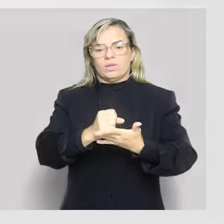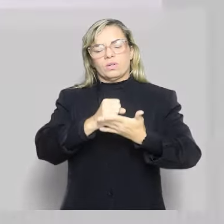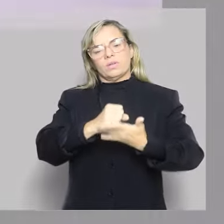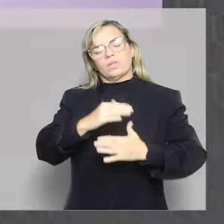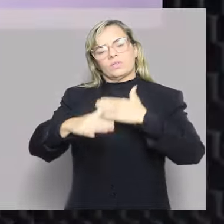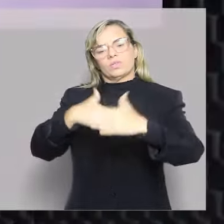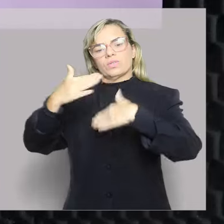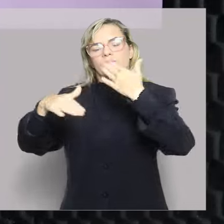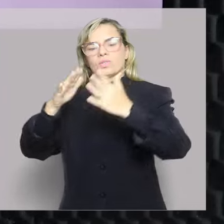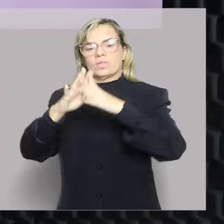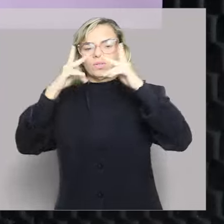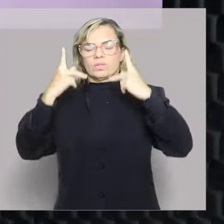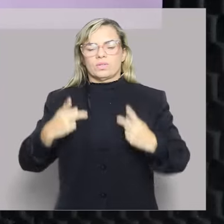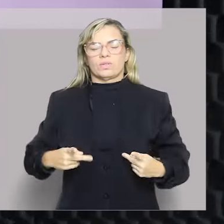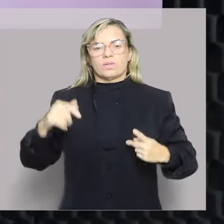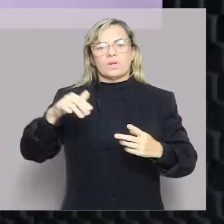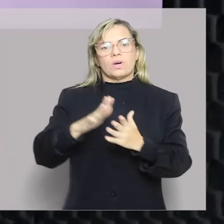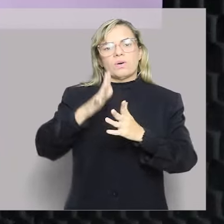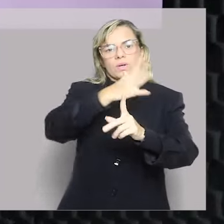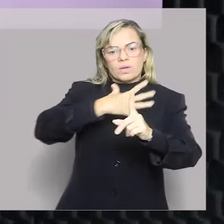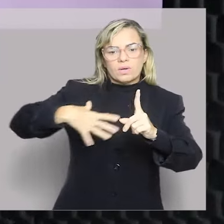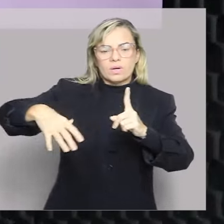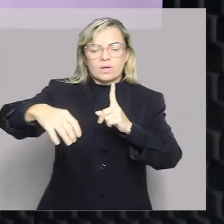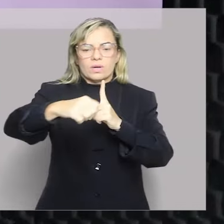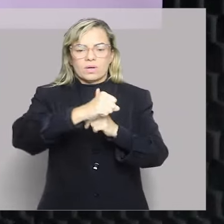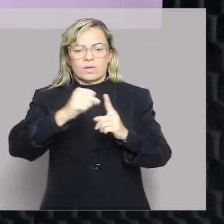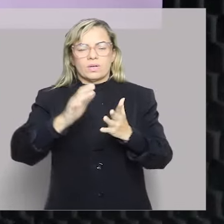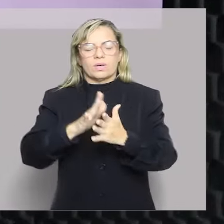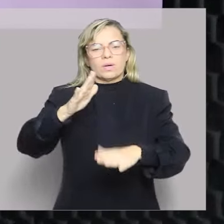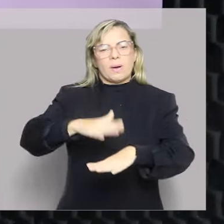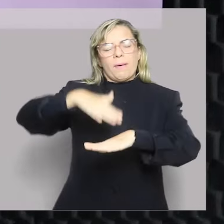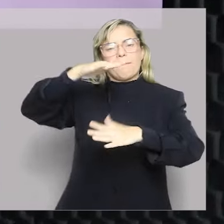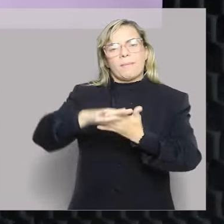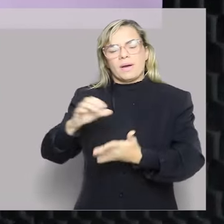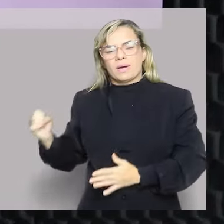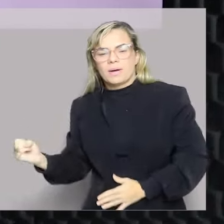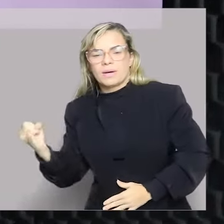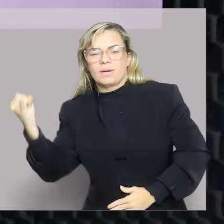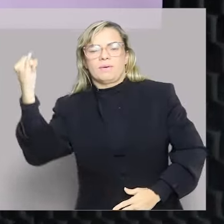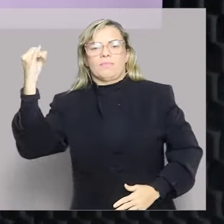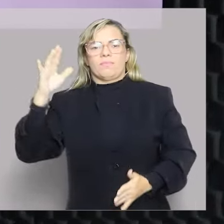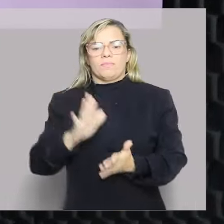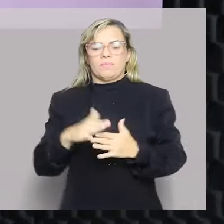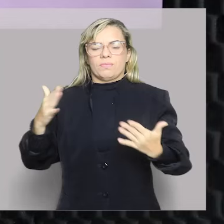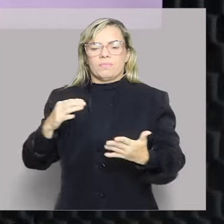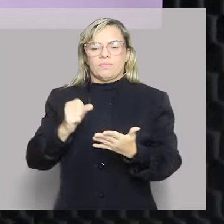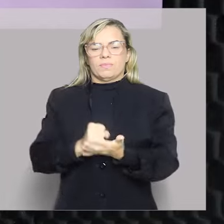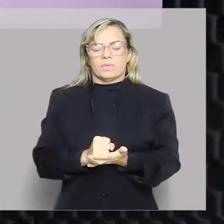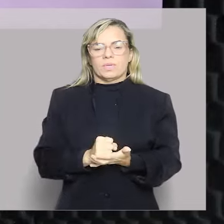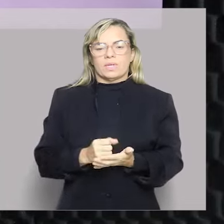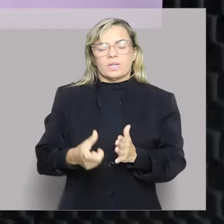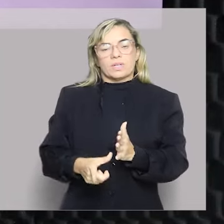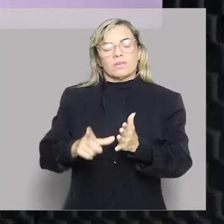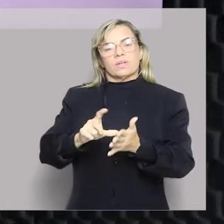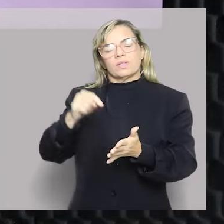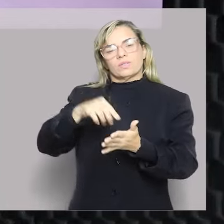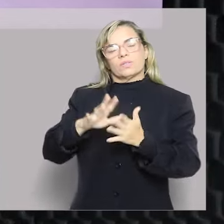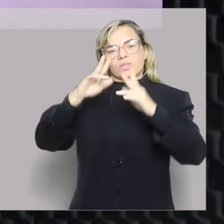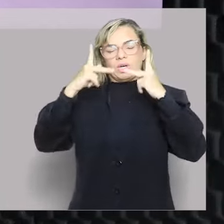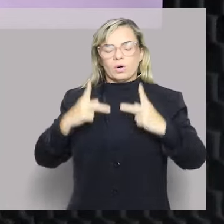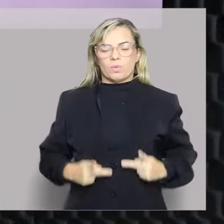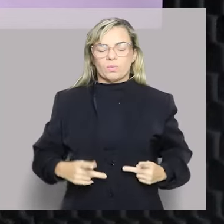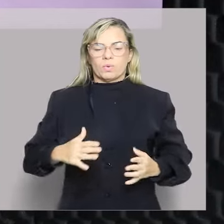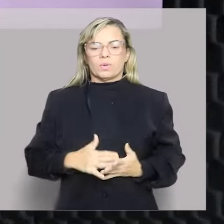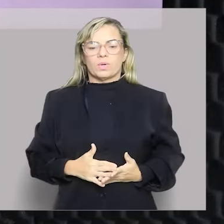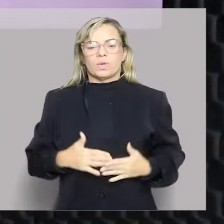desenvolvimento do indivíduo em sociedade. São os direitos mais importantes, os direitos prementes. E até é interessante